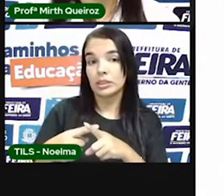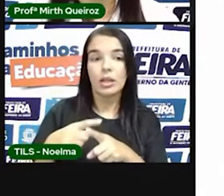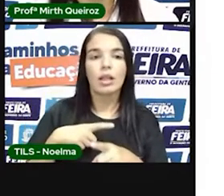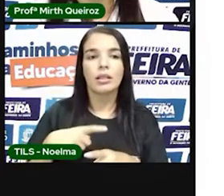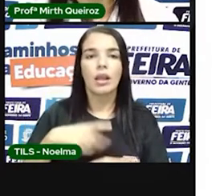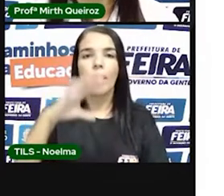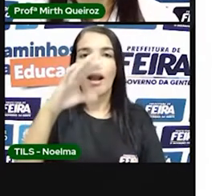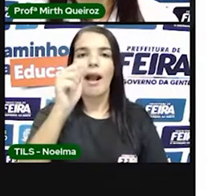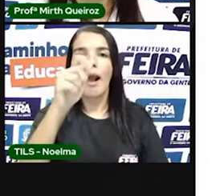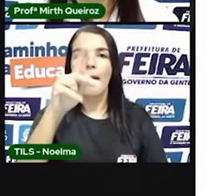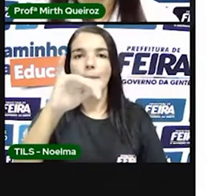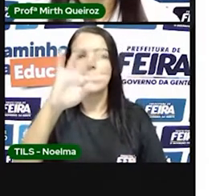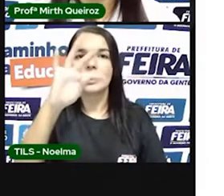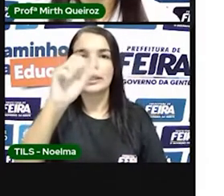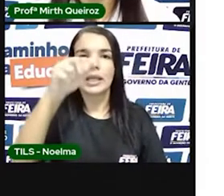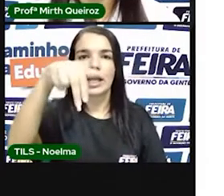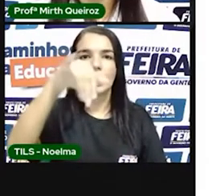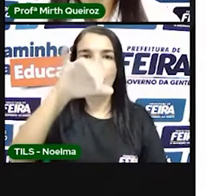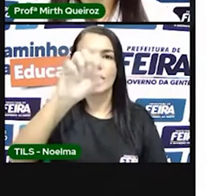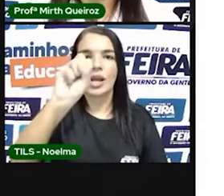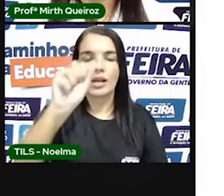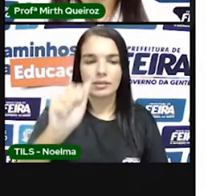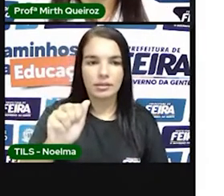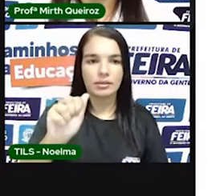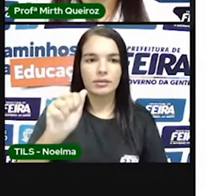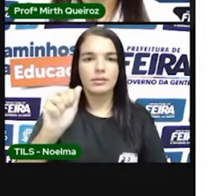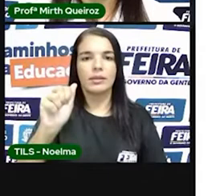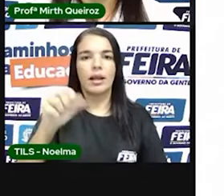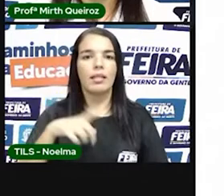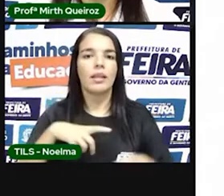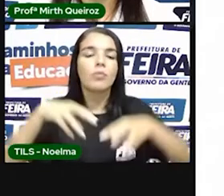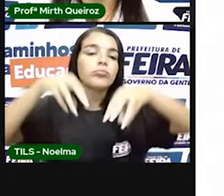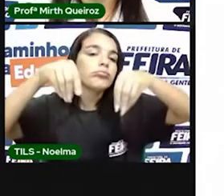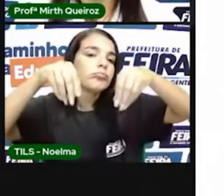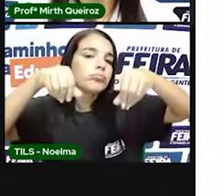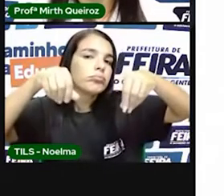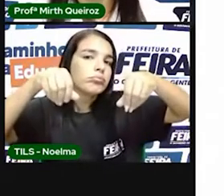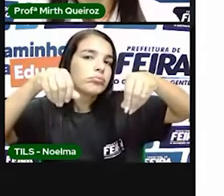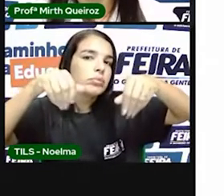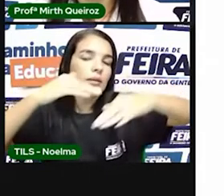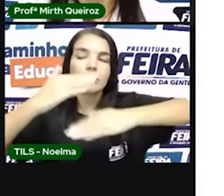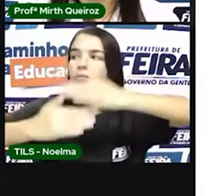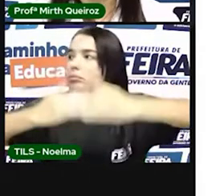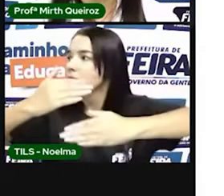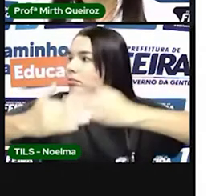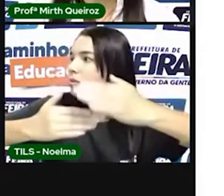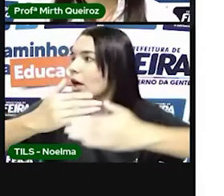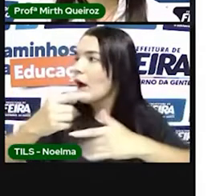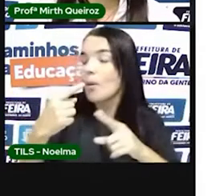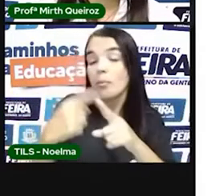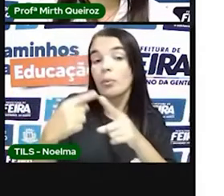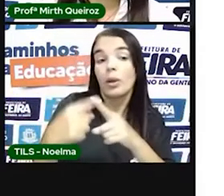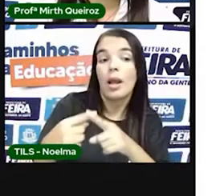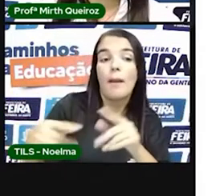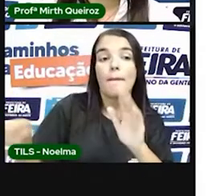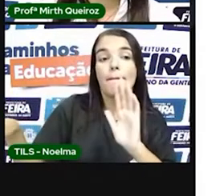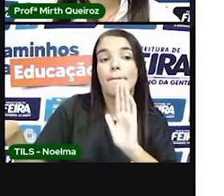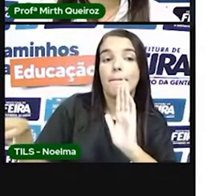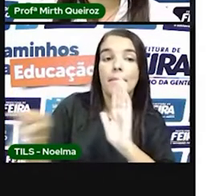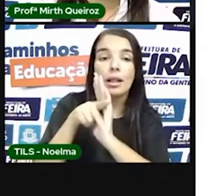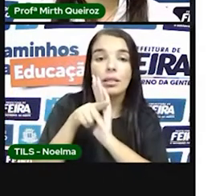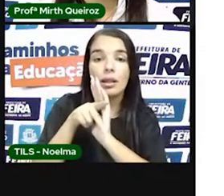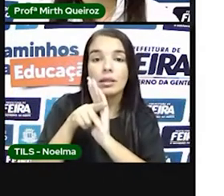Capitanias eram as terras e eram essas terras... A gente utiliza o termo de hereditárias porque hereditárias significa